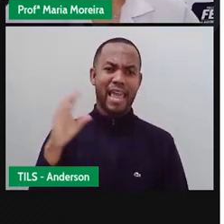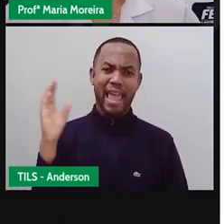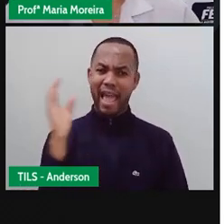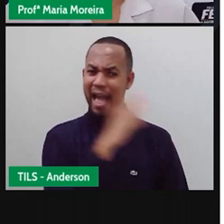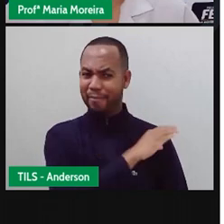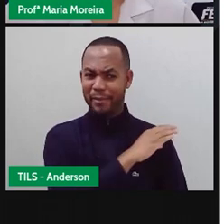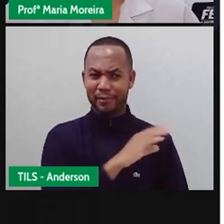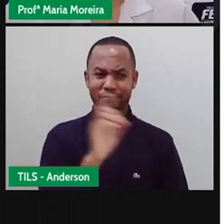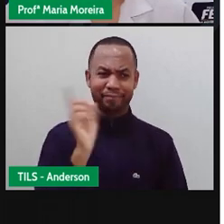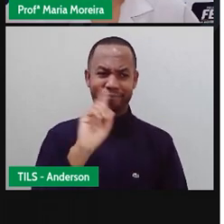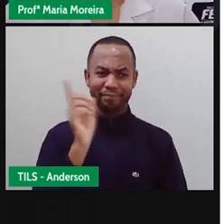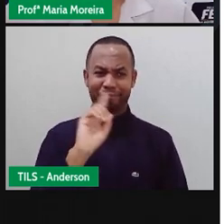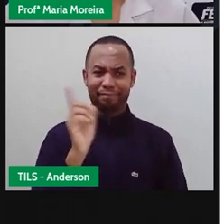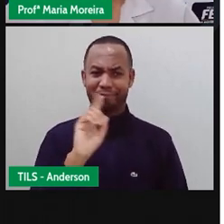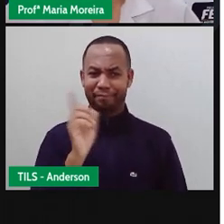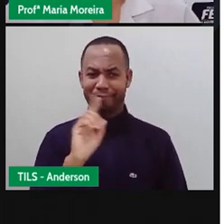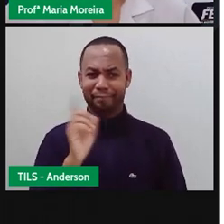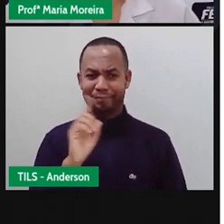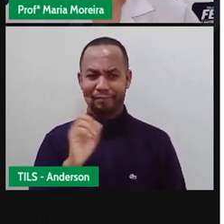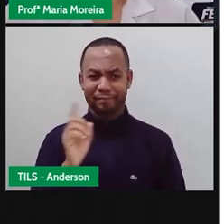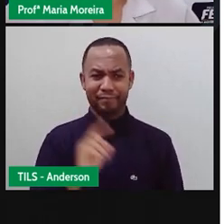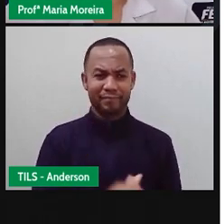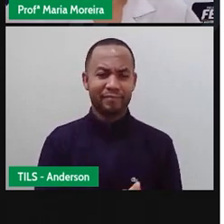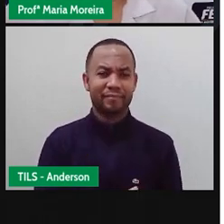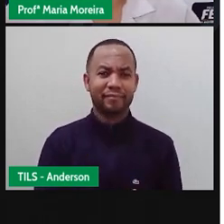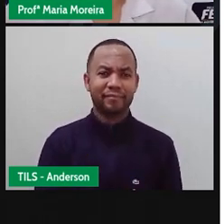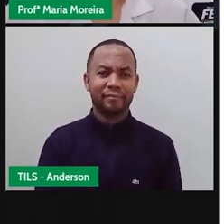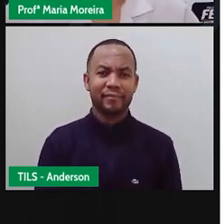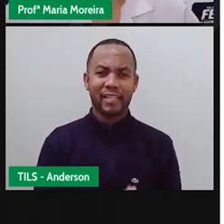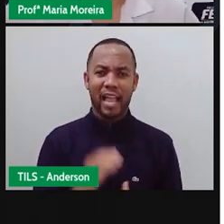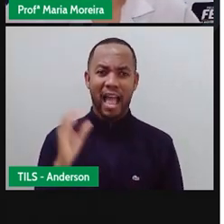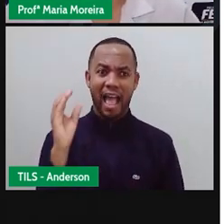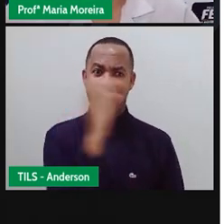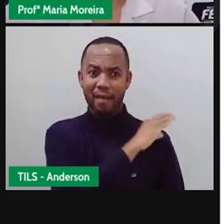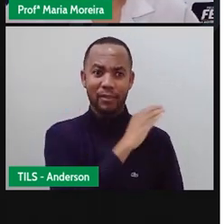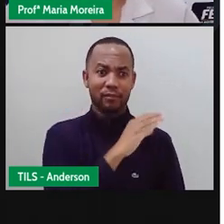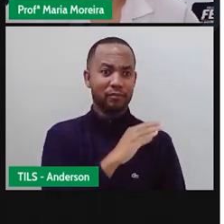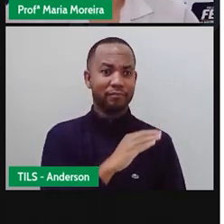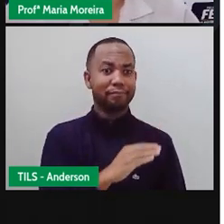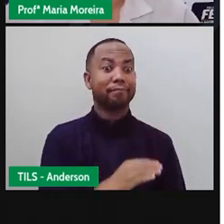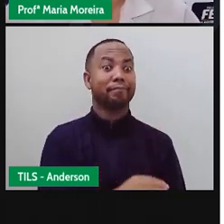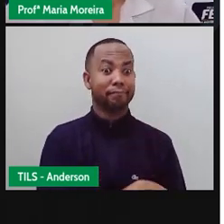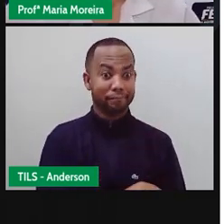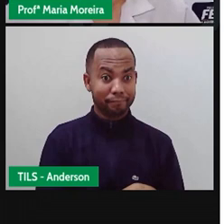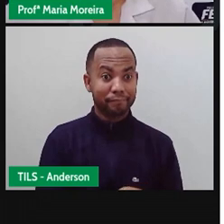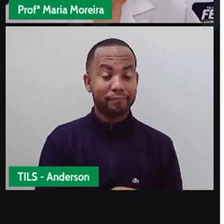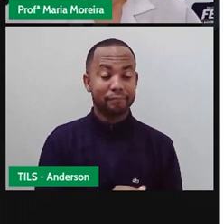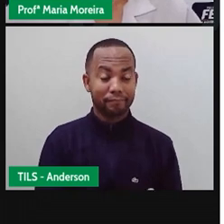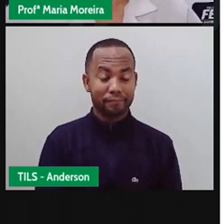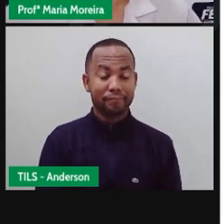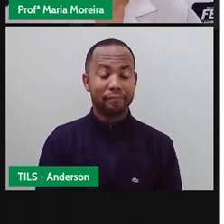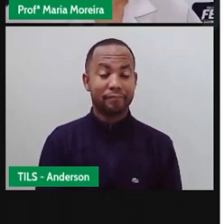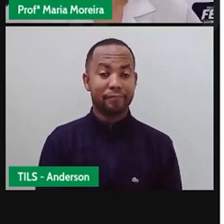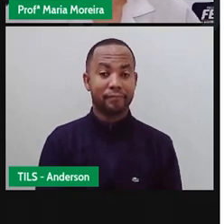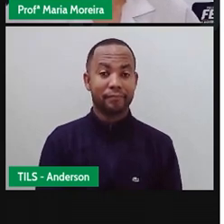Tem coragem? Eu também não É rápido pra caramba Bom